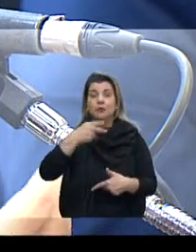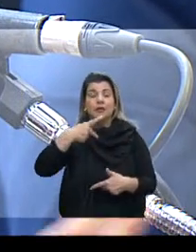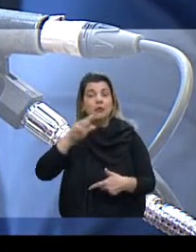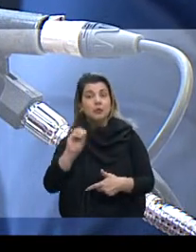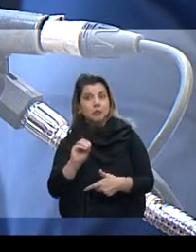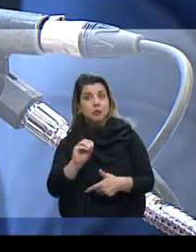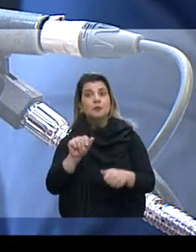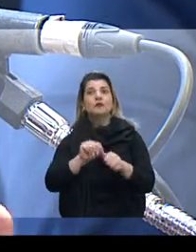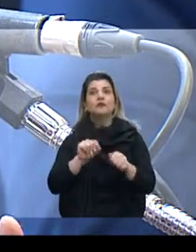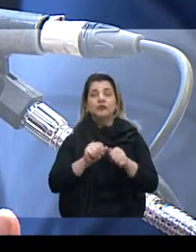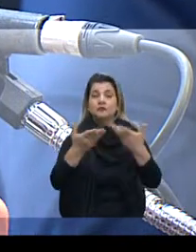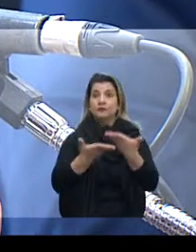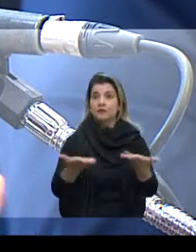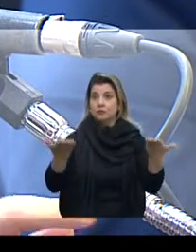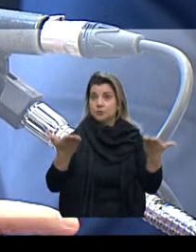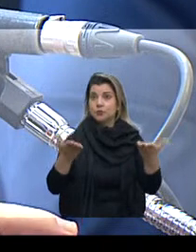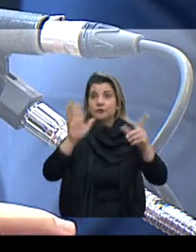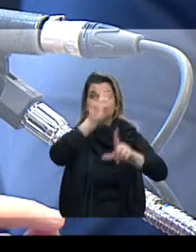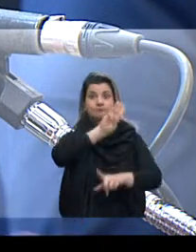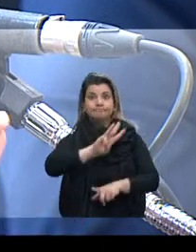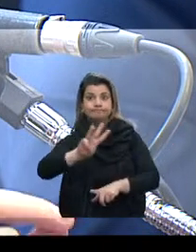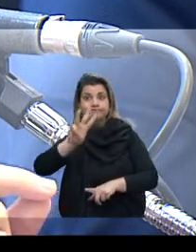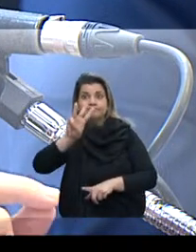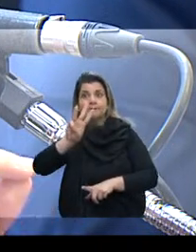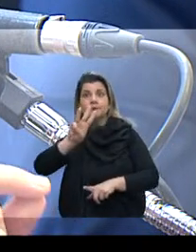vai ficar disponível no nosso site, que é o